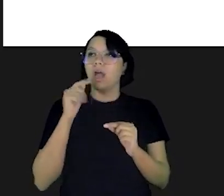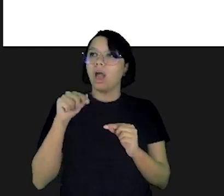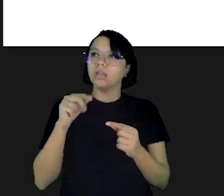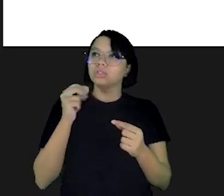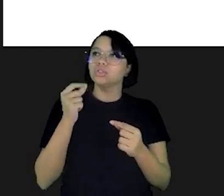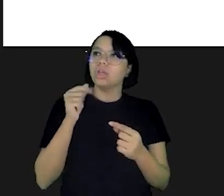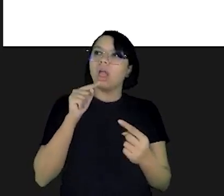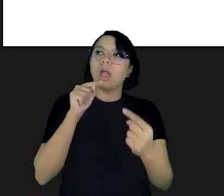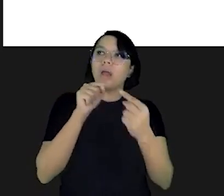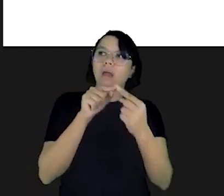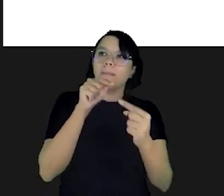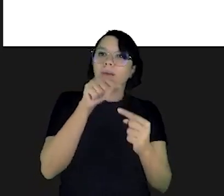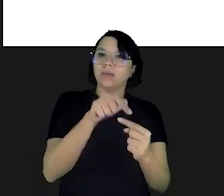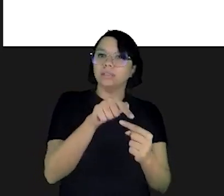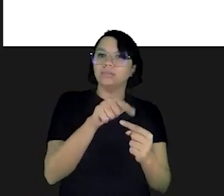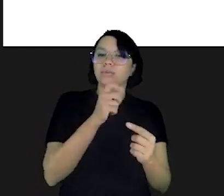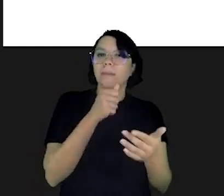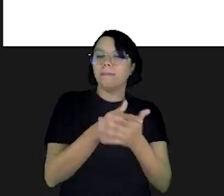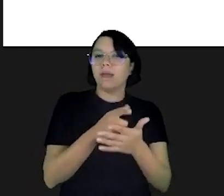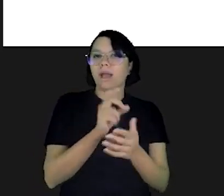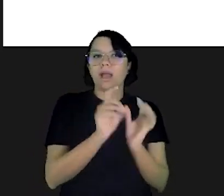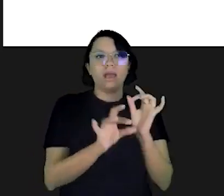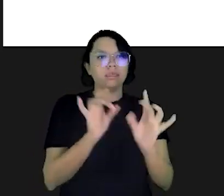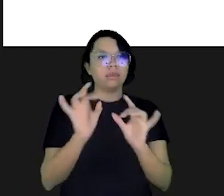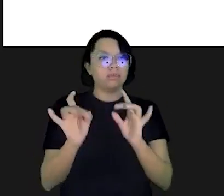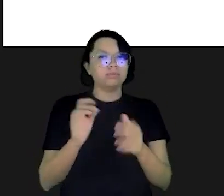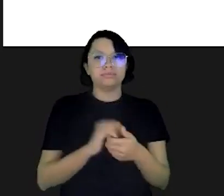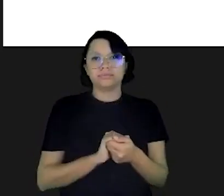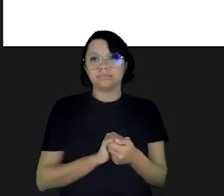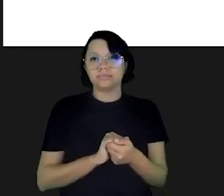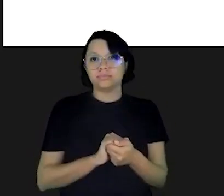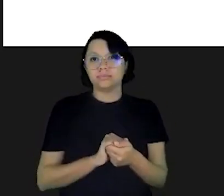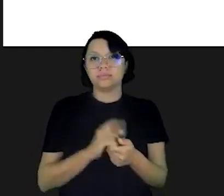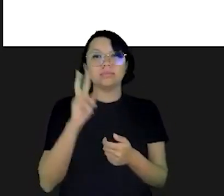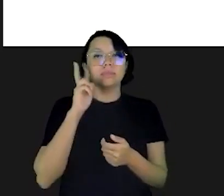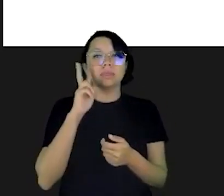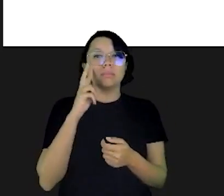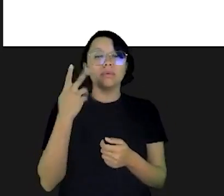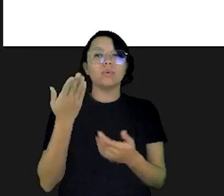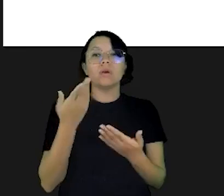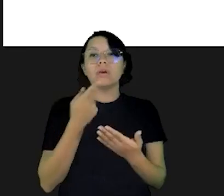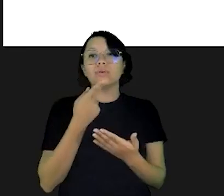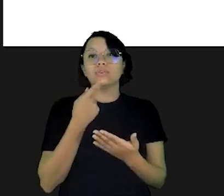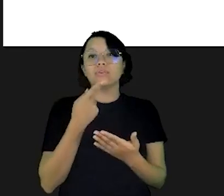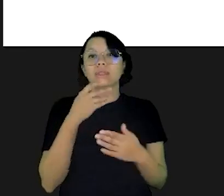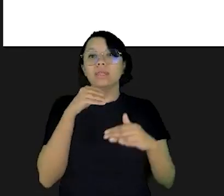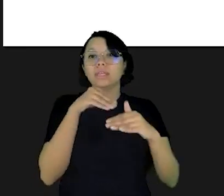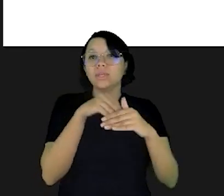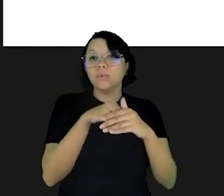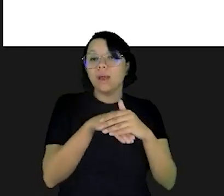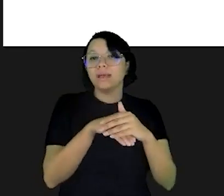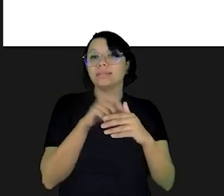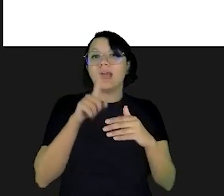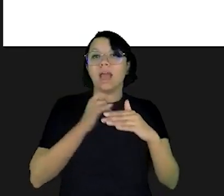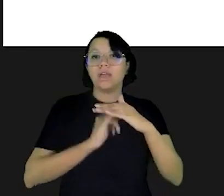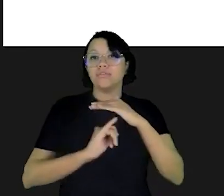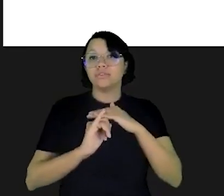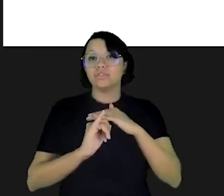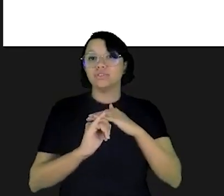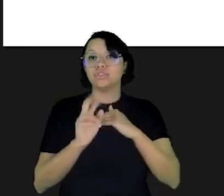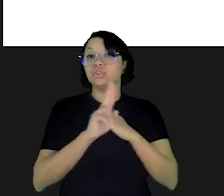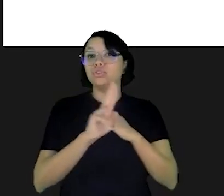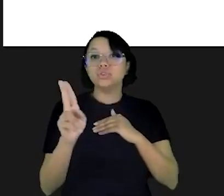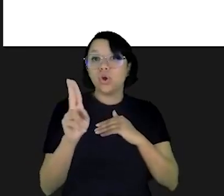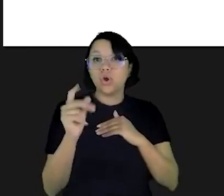planejar e você pode destinar recursos para o pagamento de cada um daqueles itens lembram quando eu disse lá no